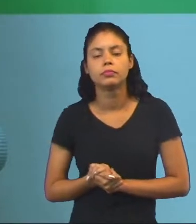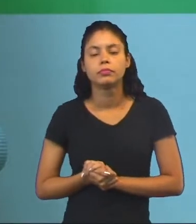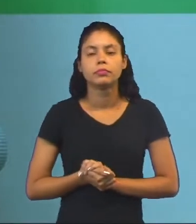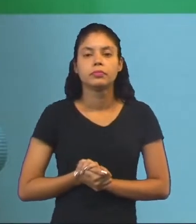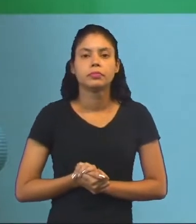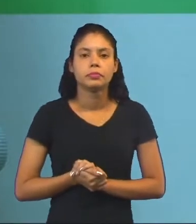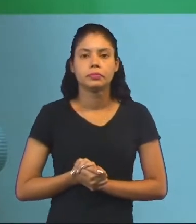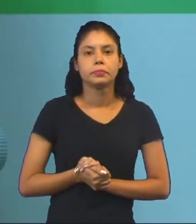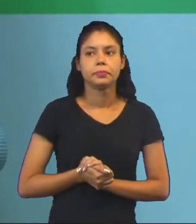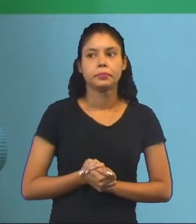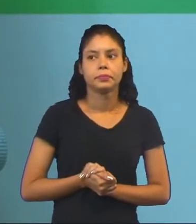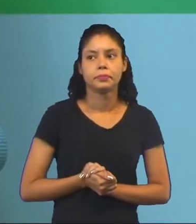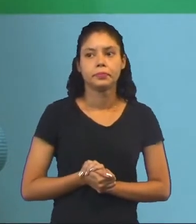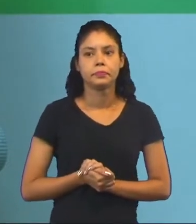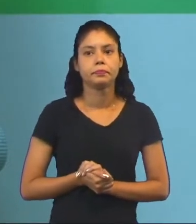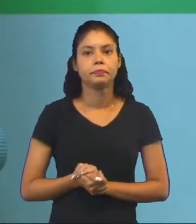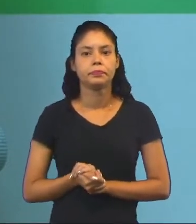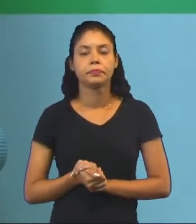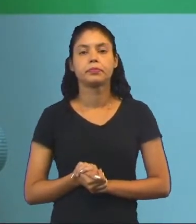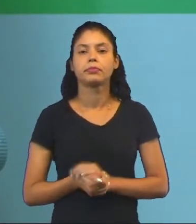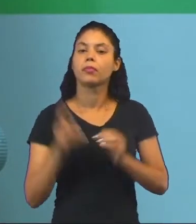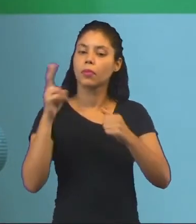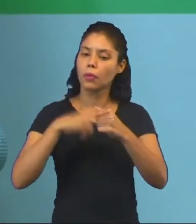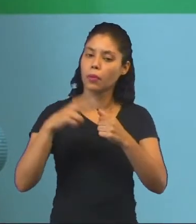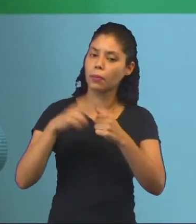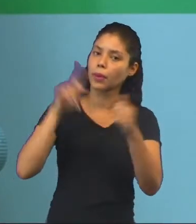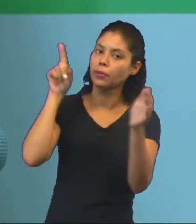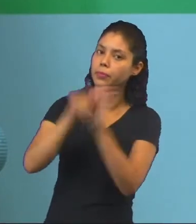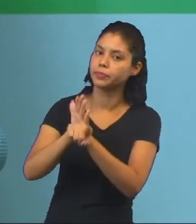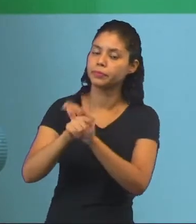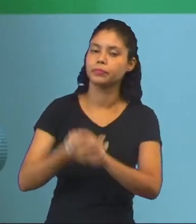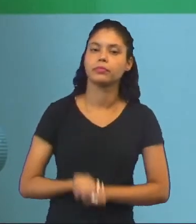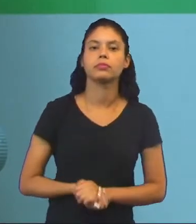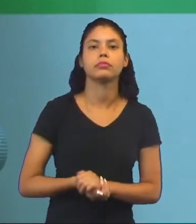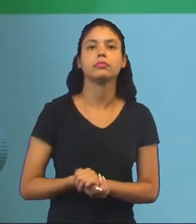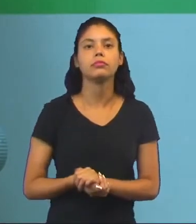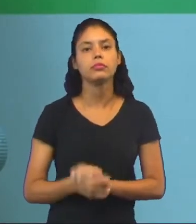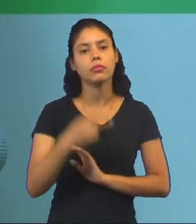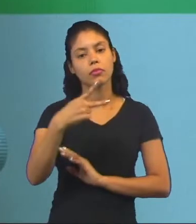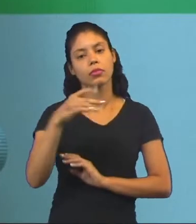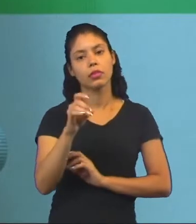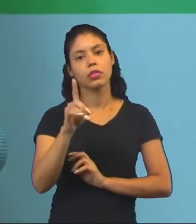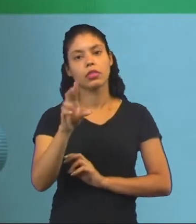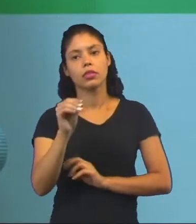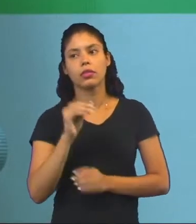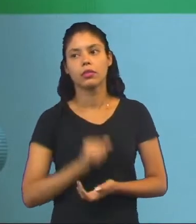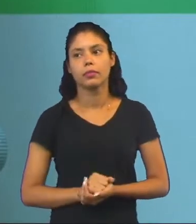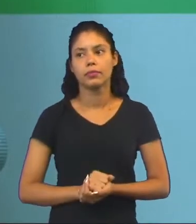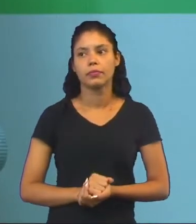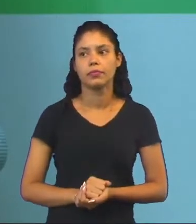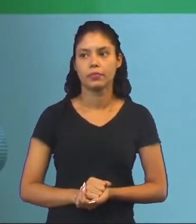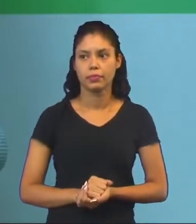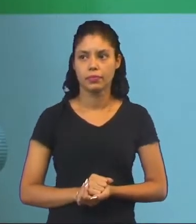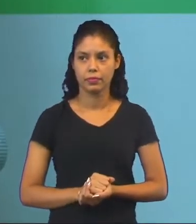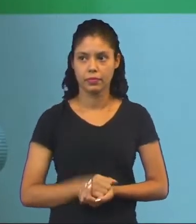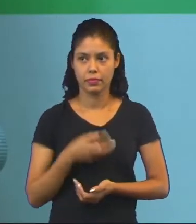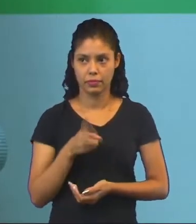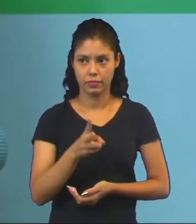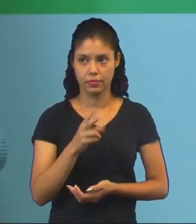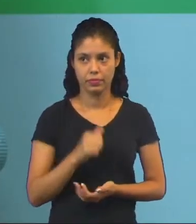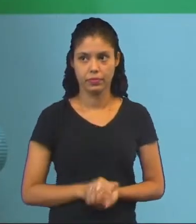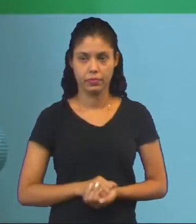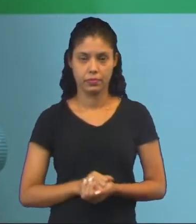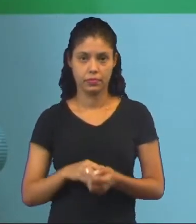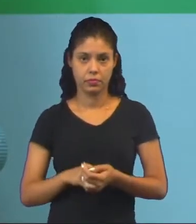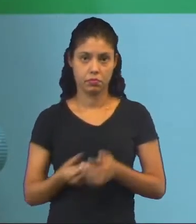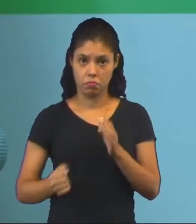Então, usei o verbo de enunciação, o verbo perguntar. Pedro perguntou. Tá? Continuando.